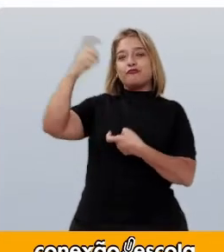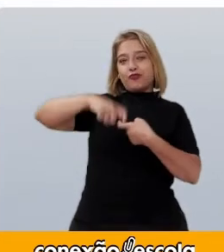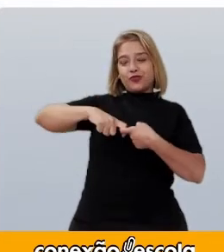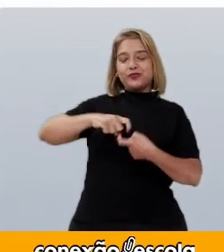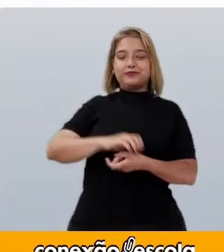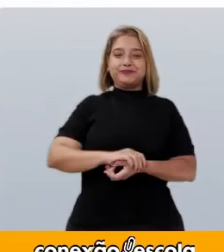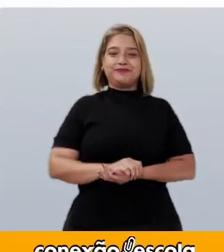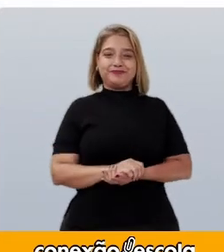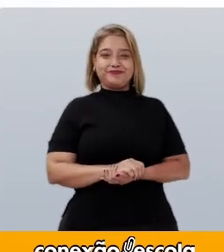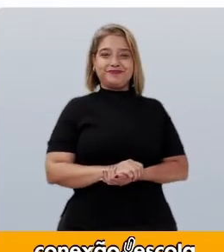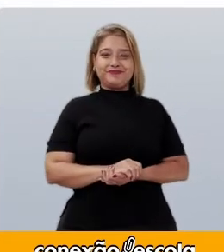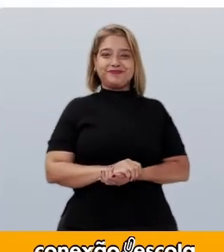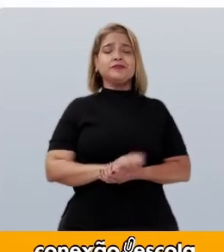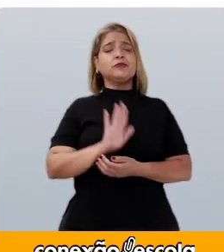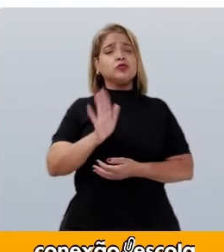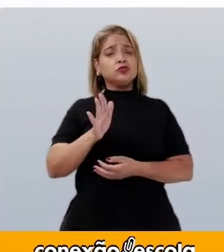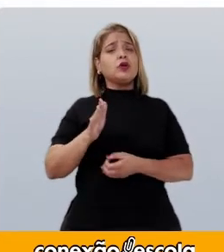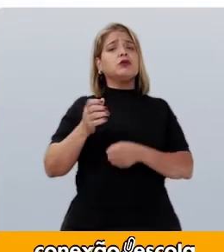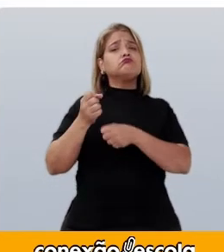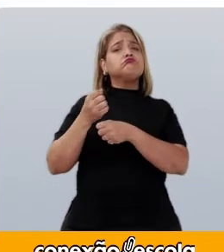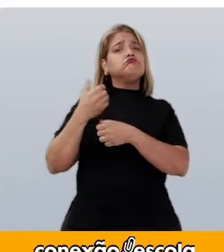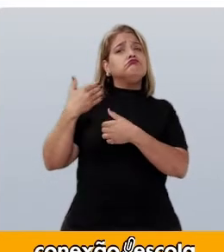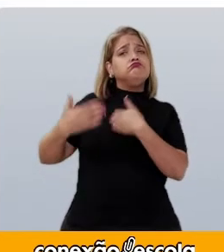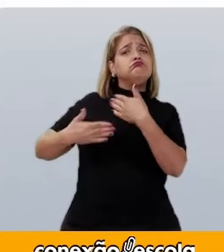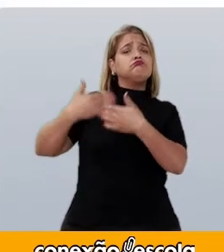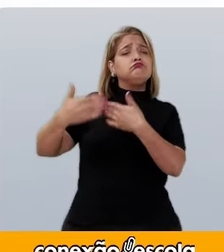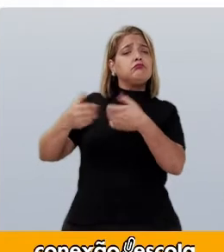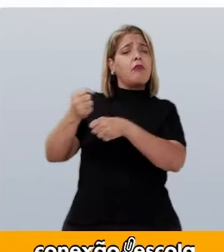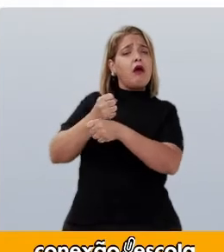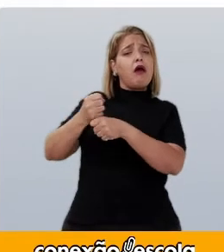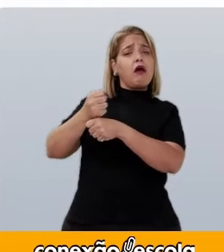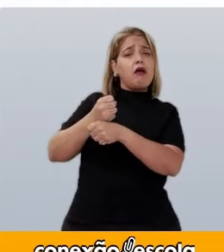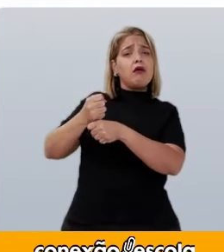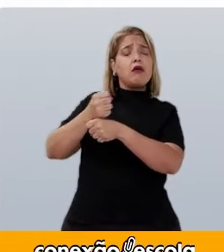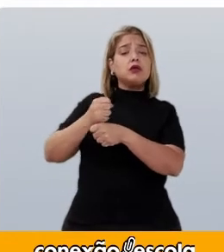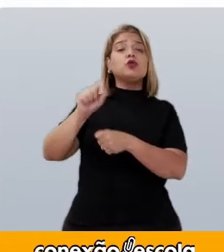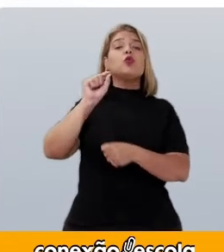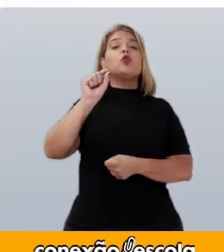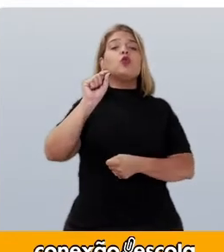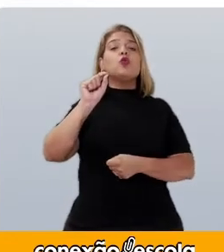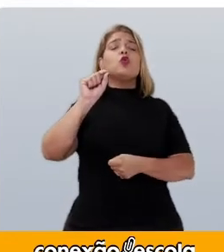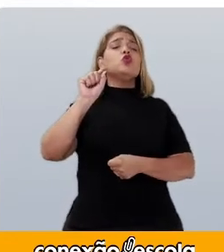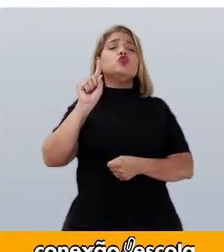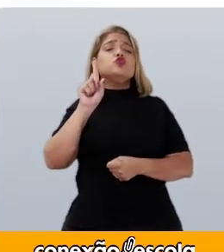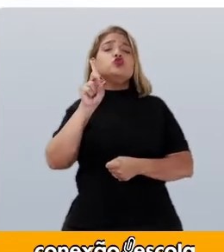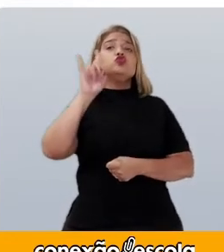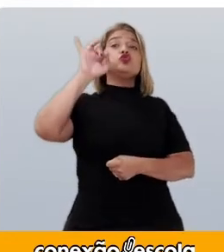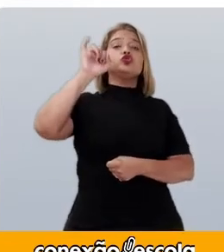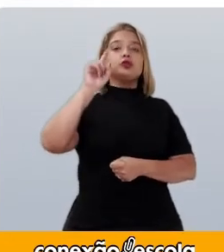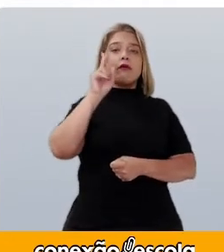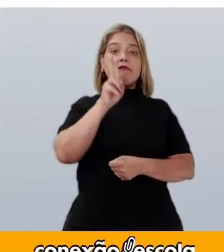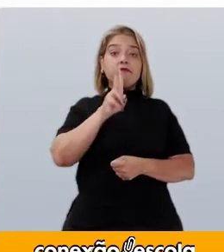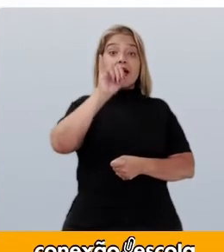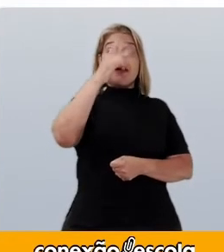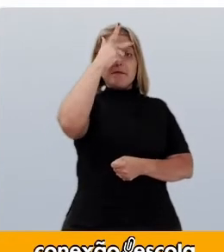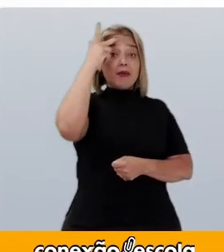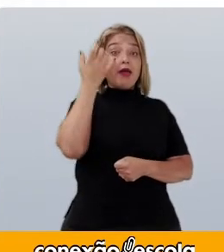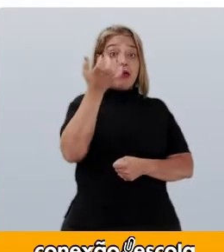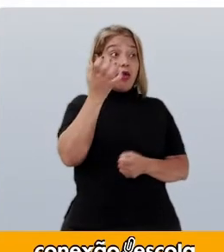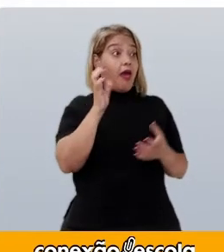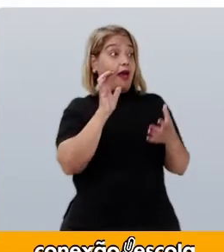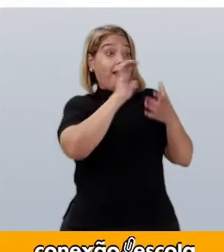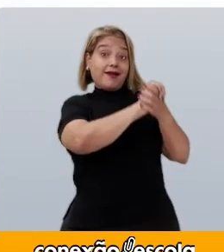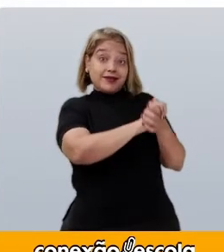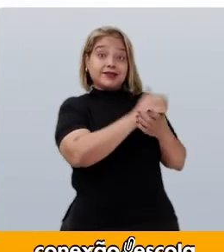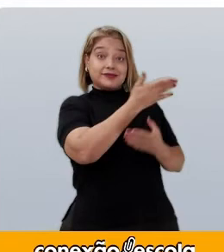querido. Passados alguns anos, e aparecendo um dia um casamento, o